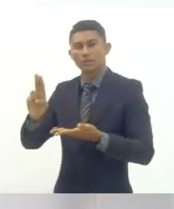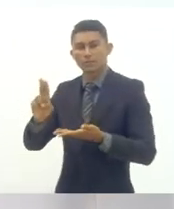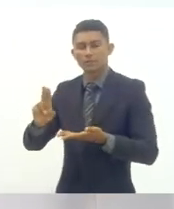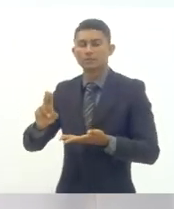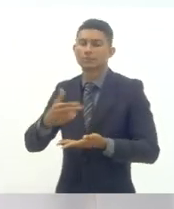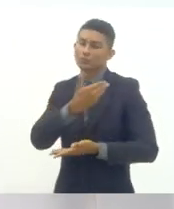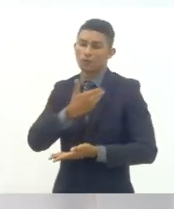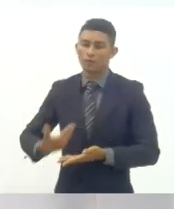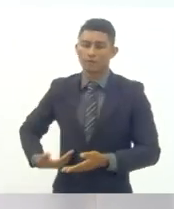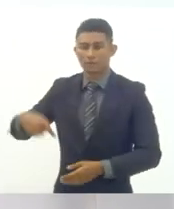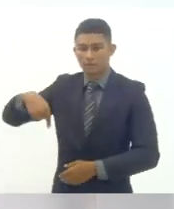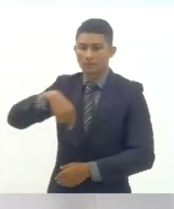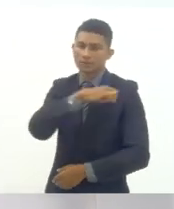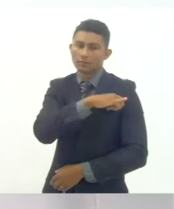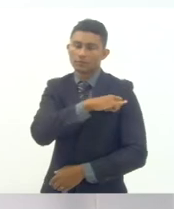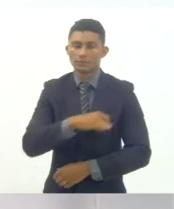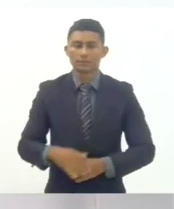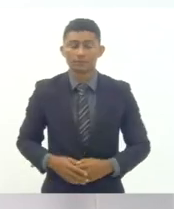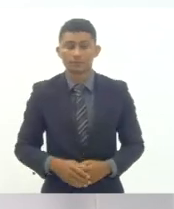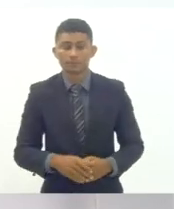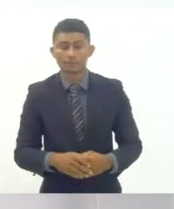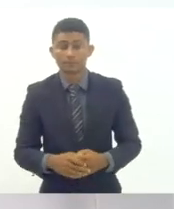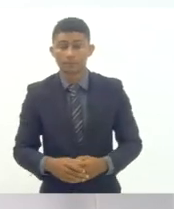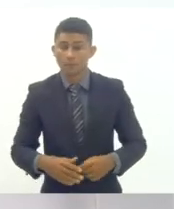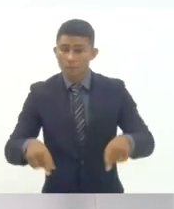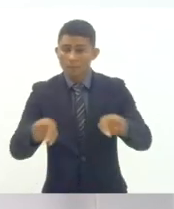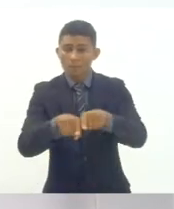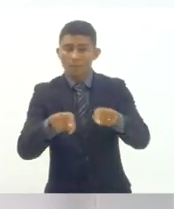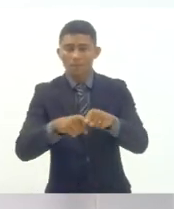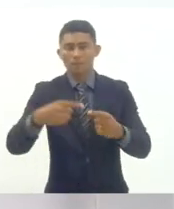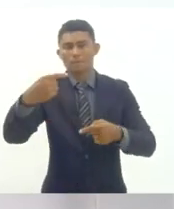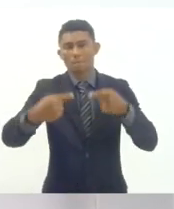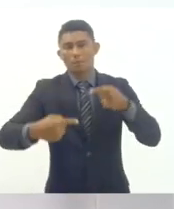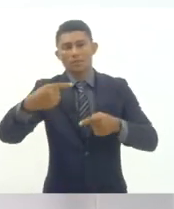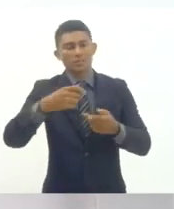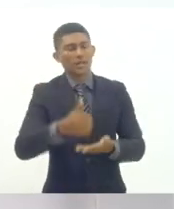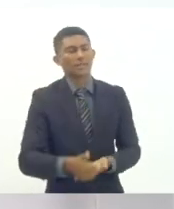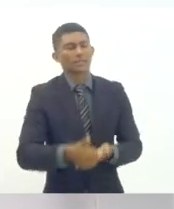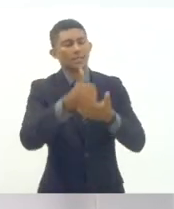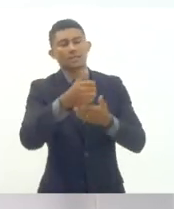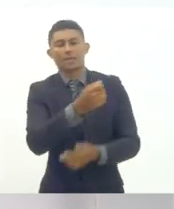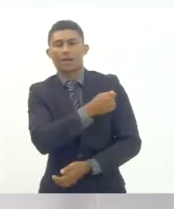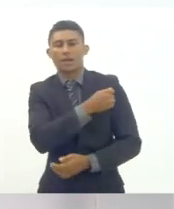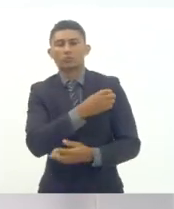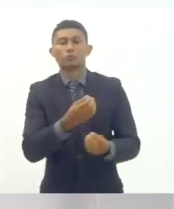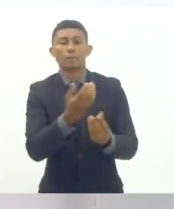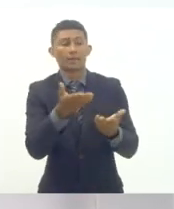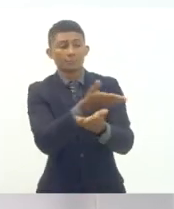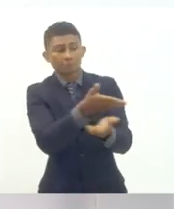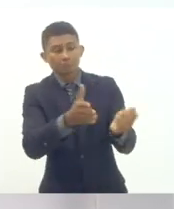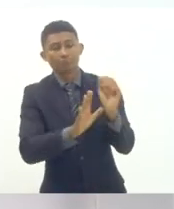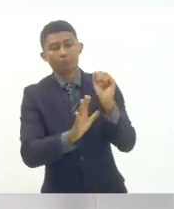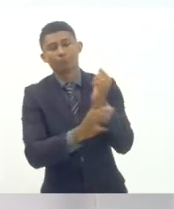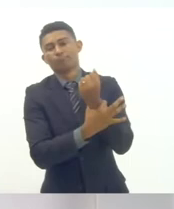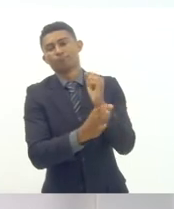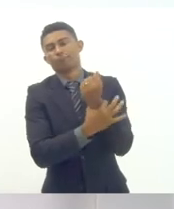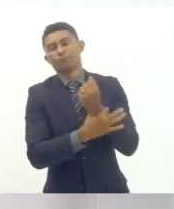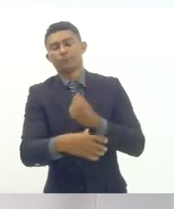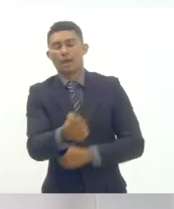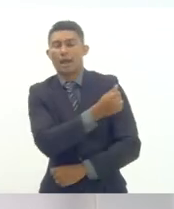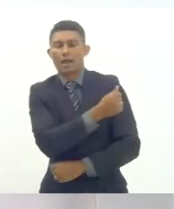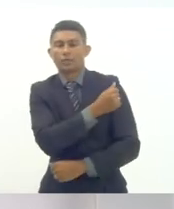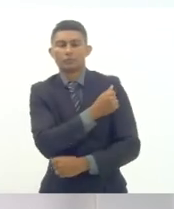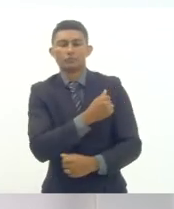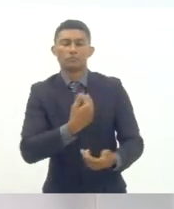do estado do Rio de Janeiro ampliação da política de assistência estudantil para garantir a permanência dos estudantes do